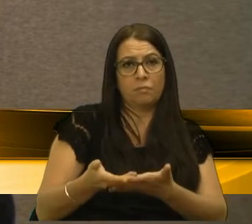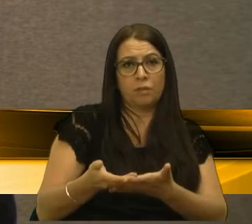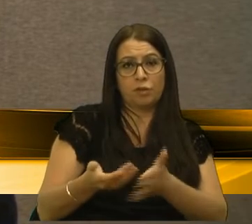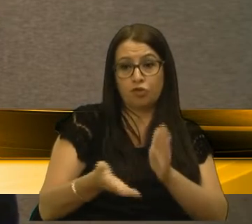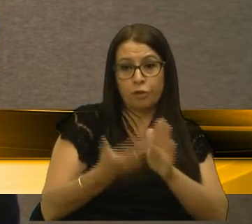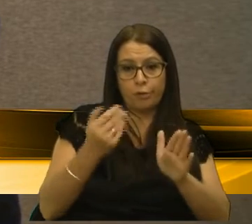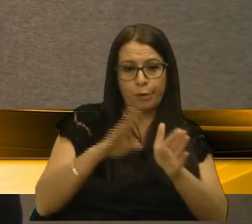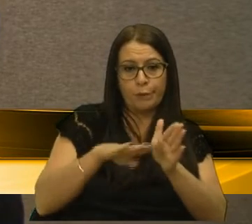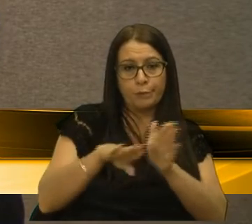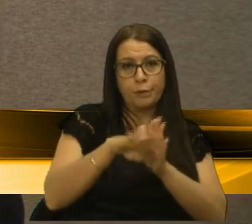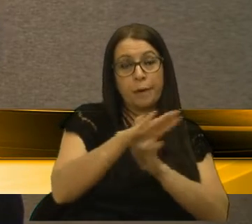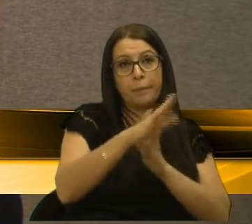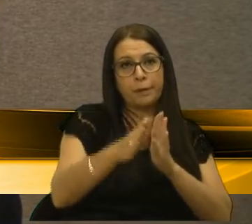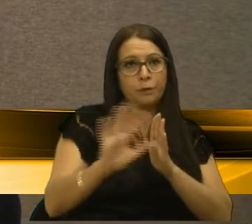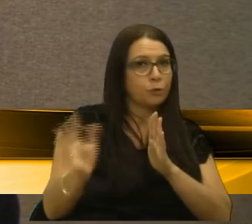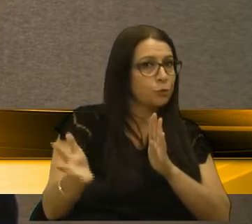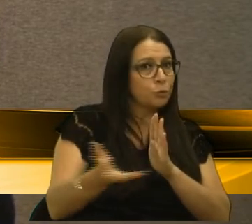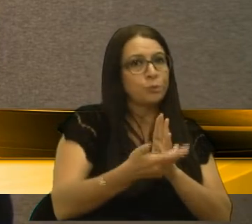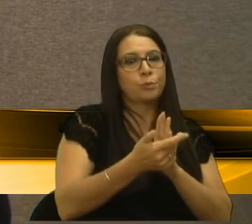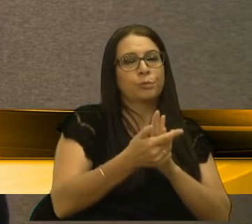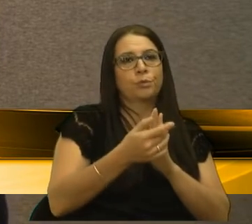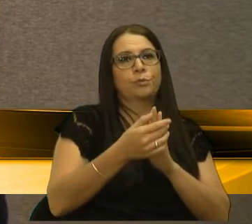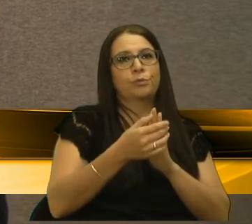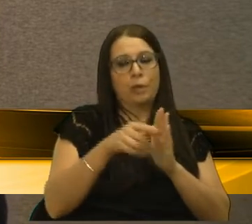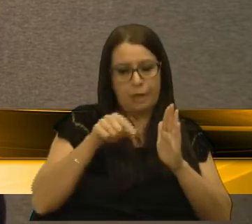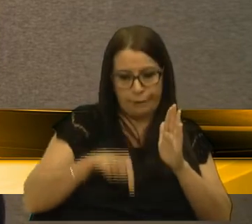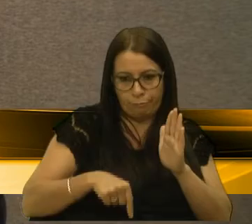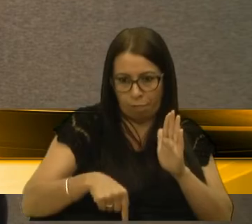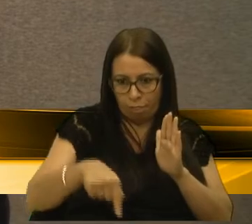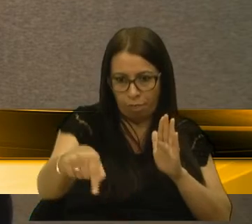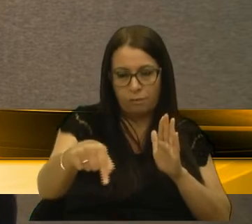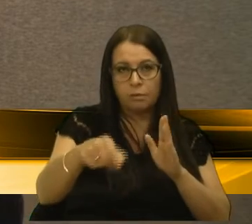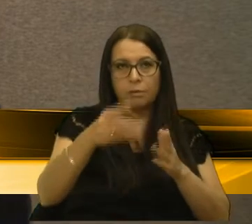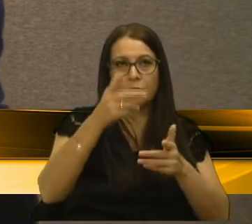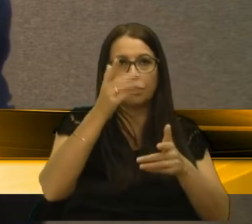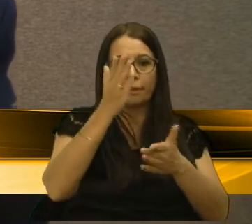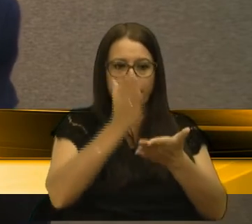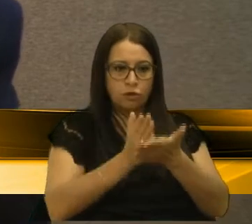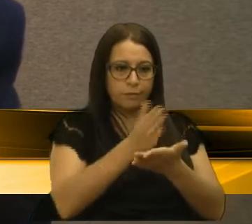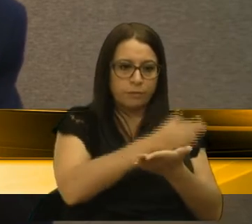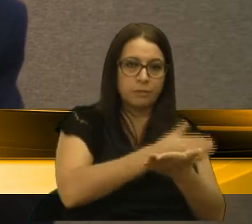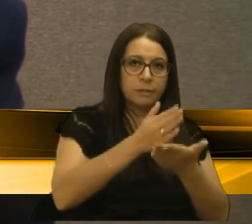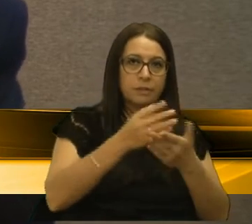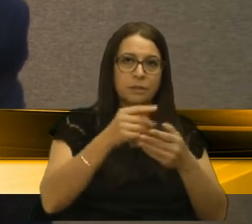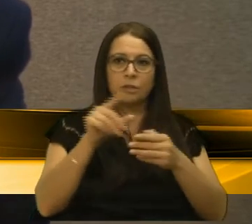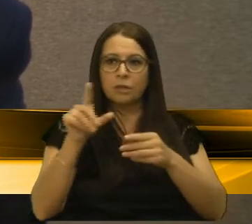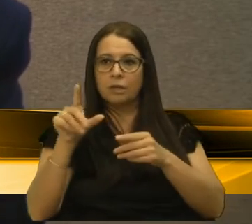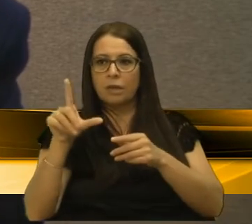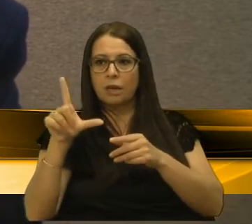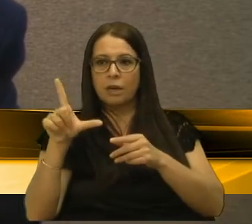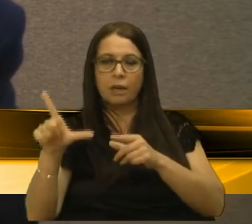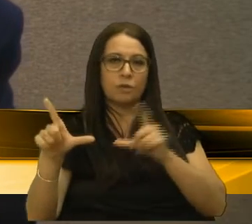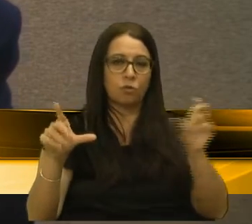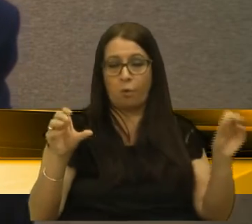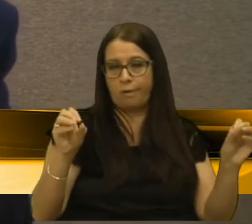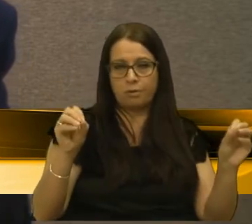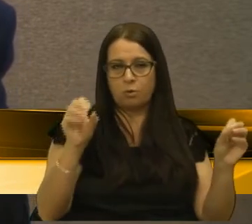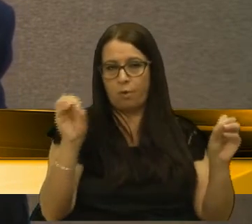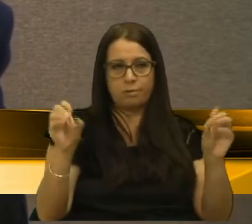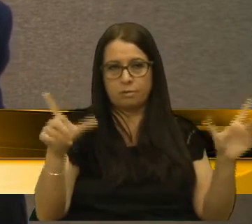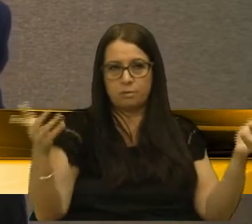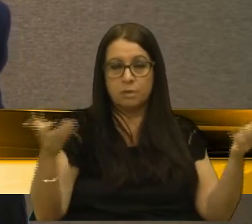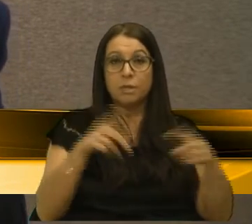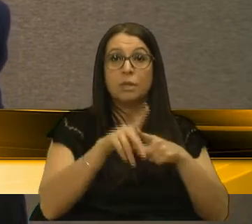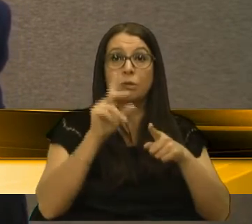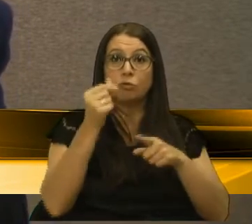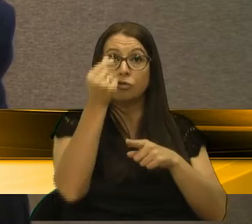estacionamento, todo ele de fora a fora, dividiu a cidade entre leste e oeste, e